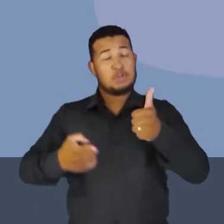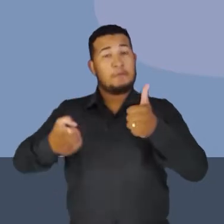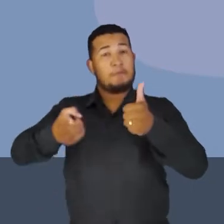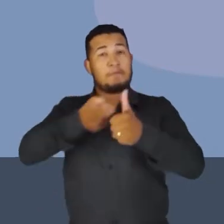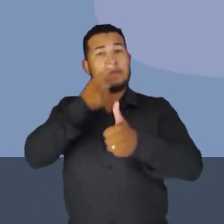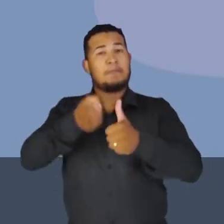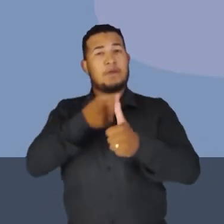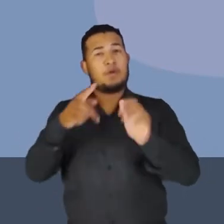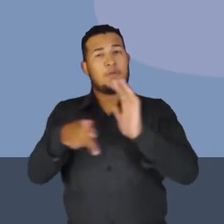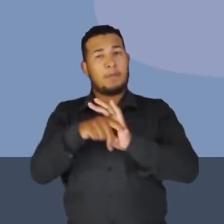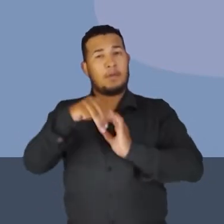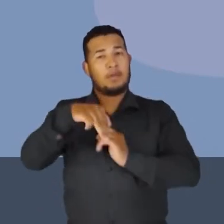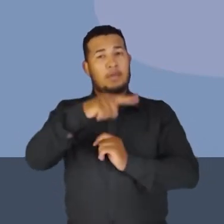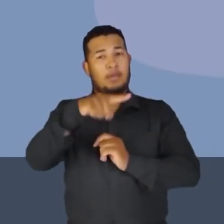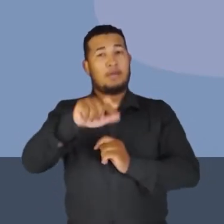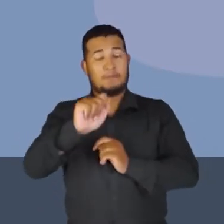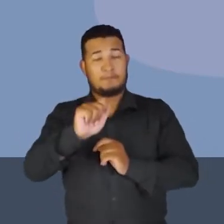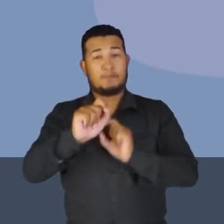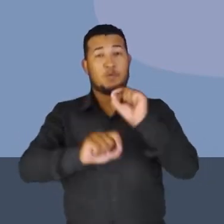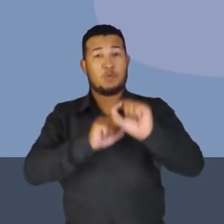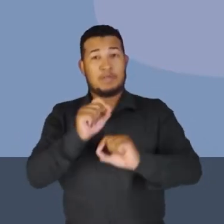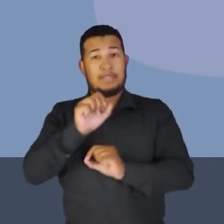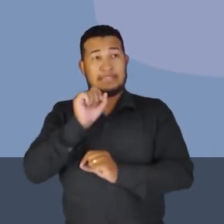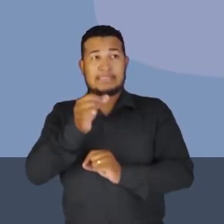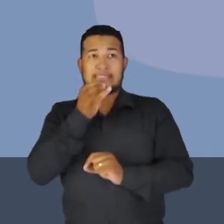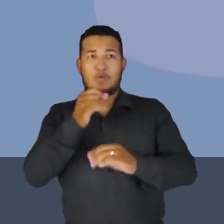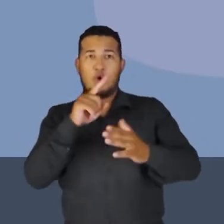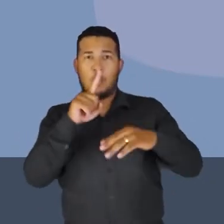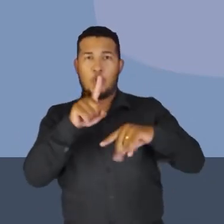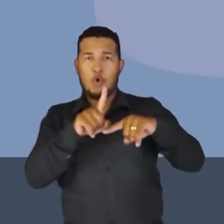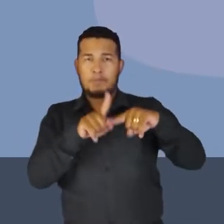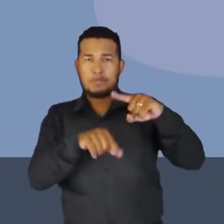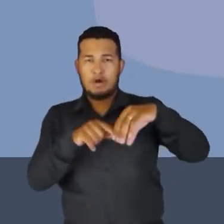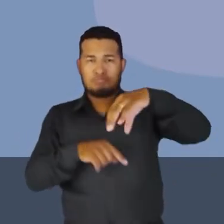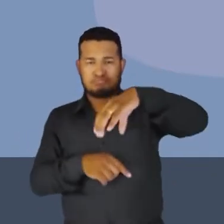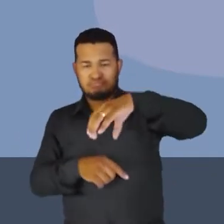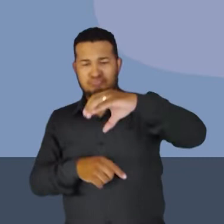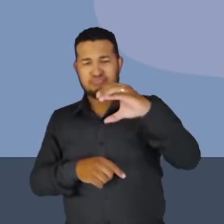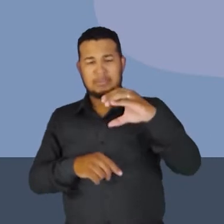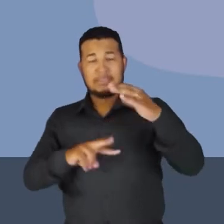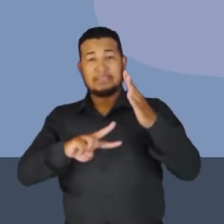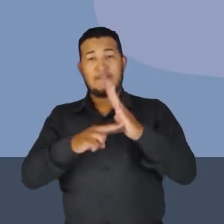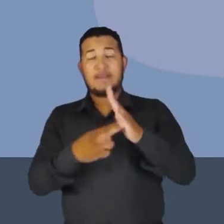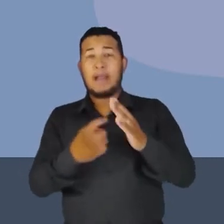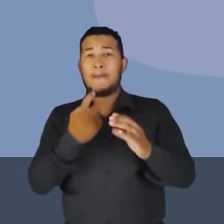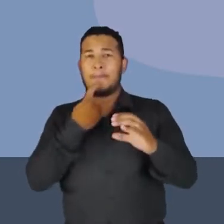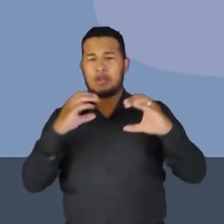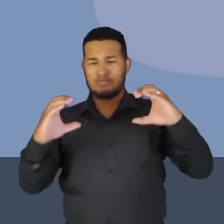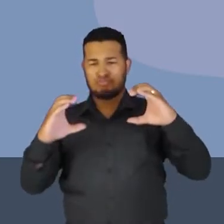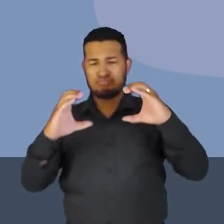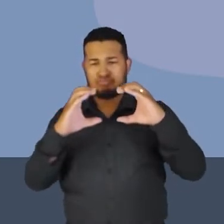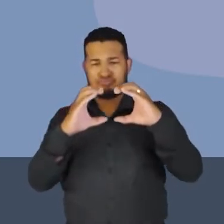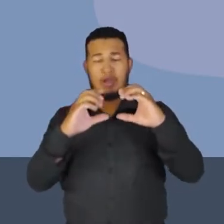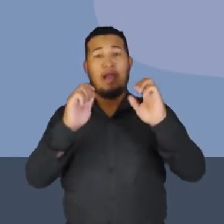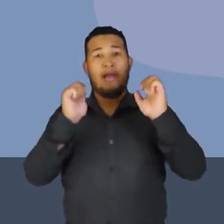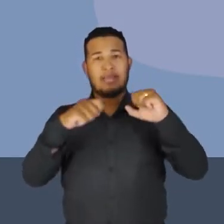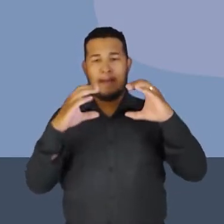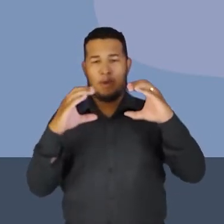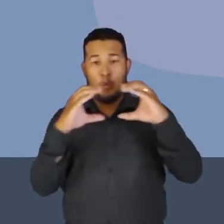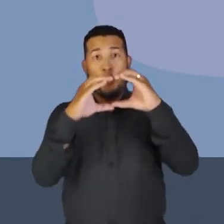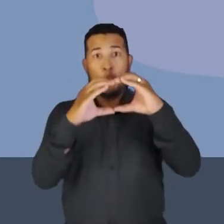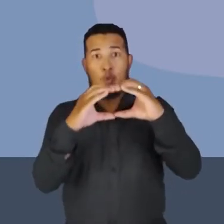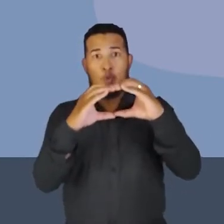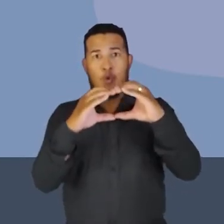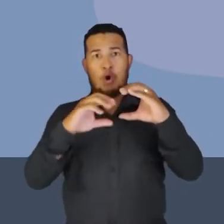imã é que, quando um imã é colocado na beira de um outro imã, ele pode sofrer atração